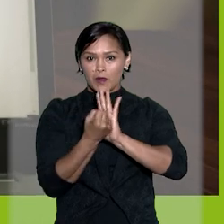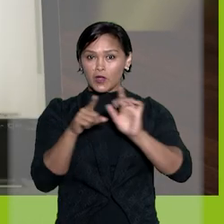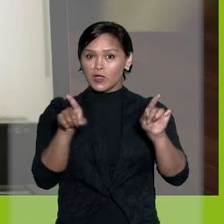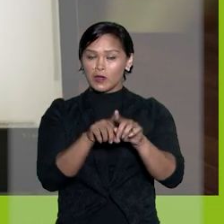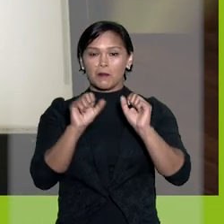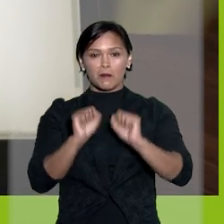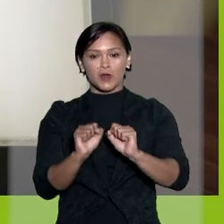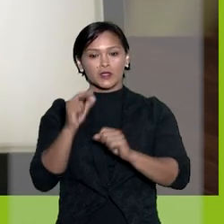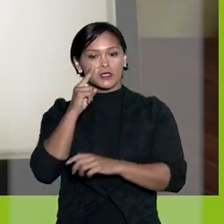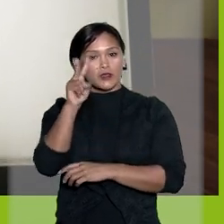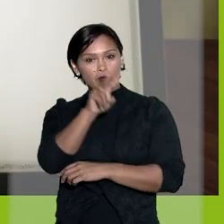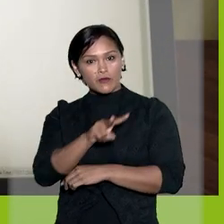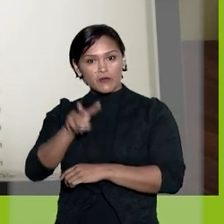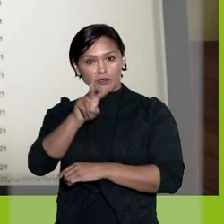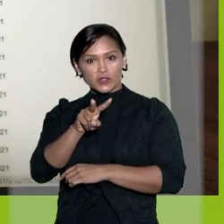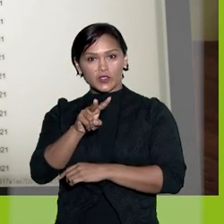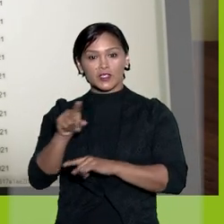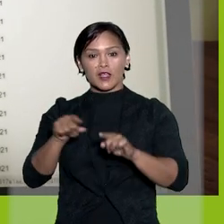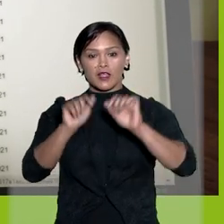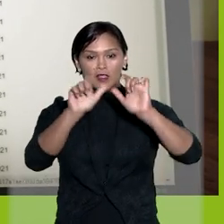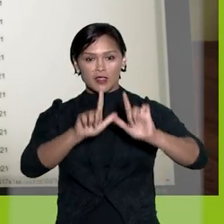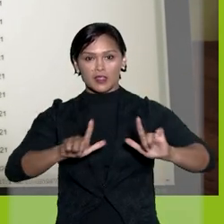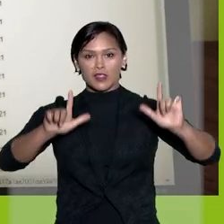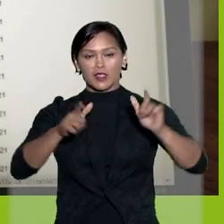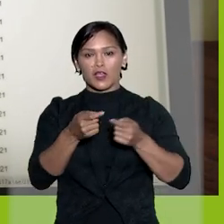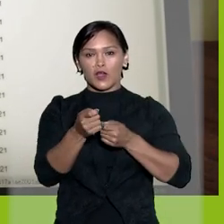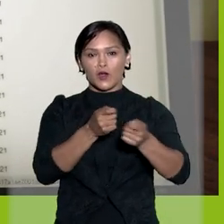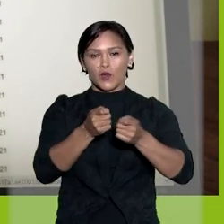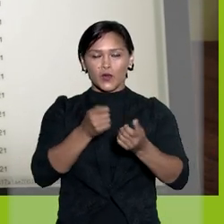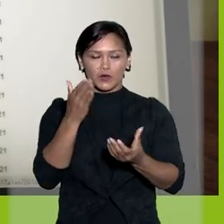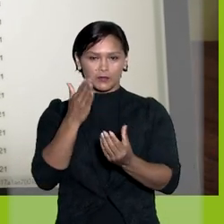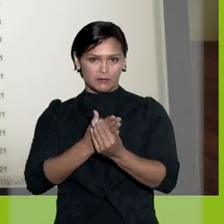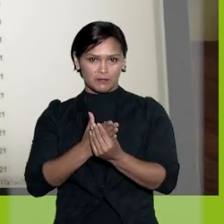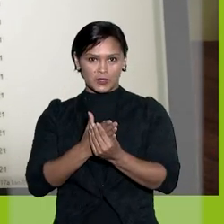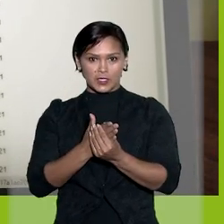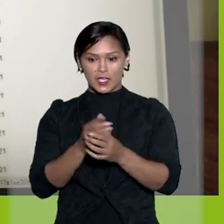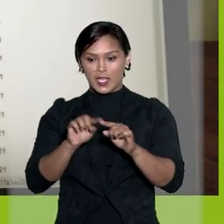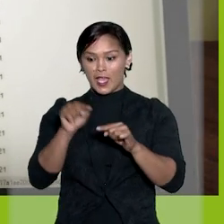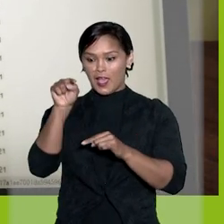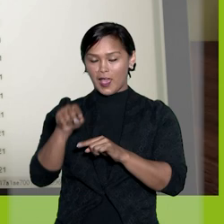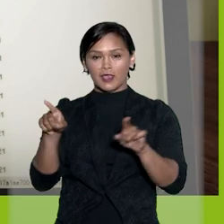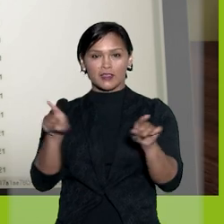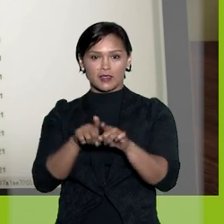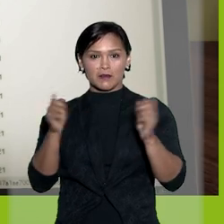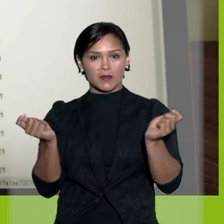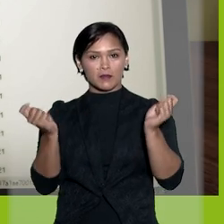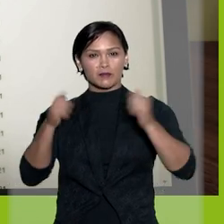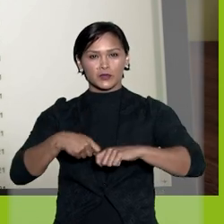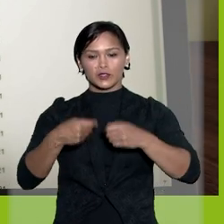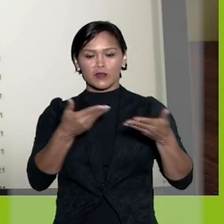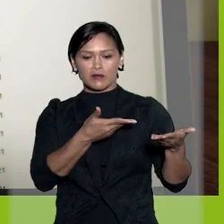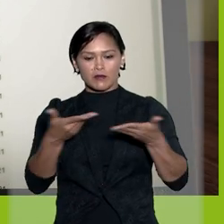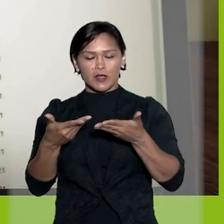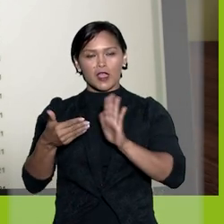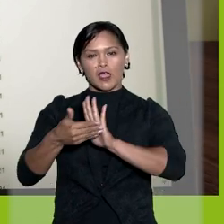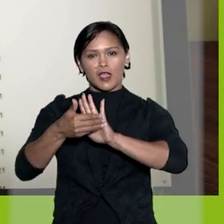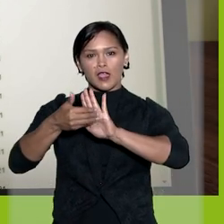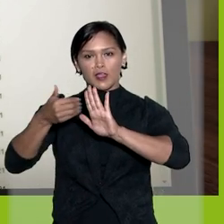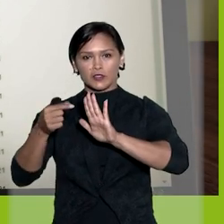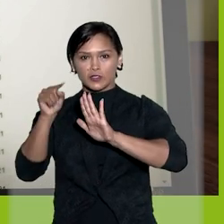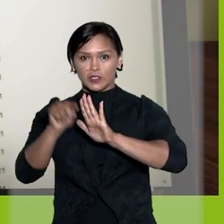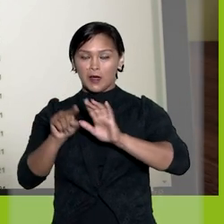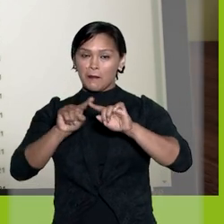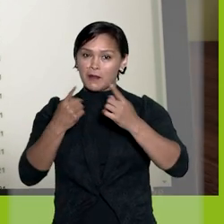propriedades do marcador também podem ser visualizadas na tela Controle de Processos. Aqui também é possível